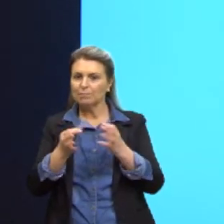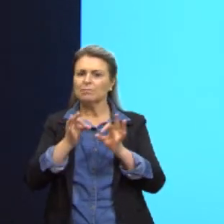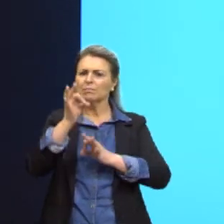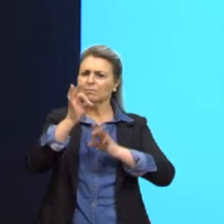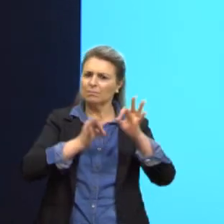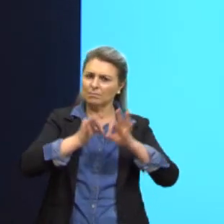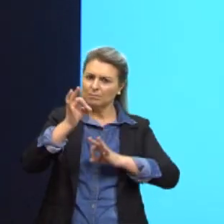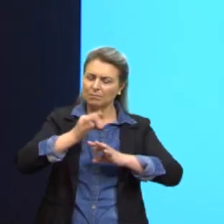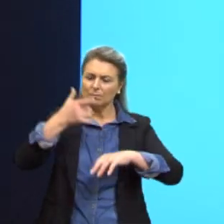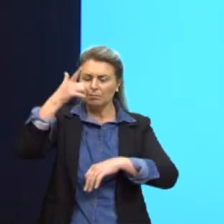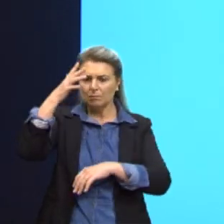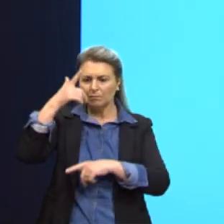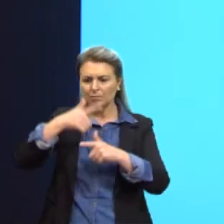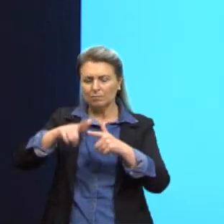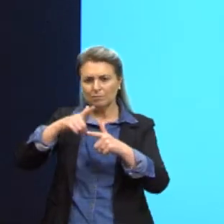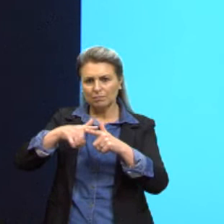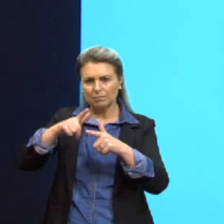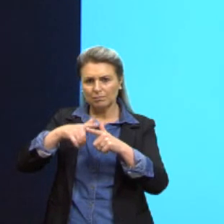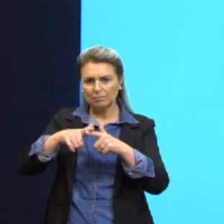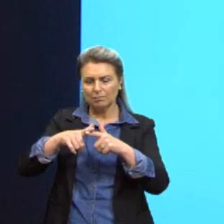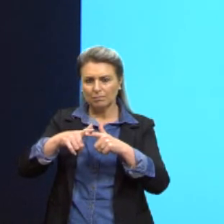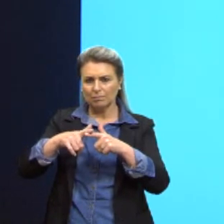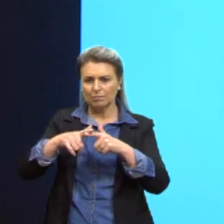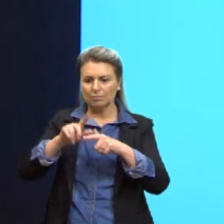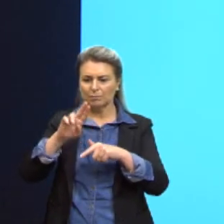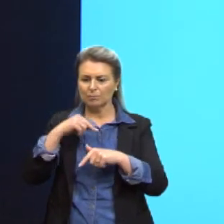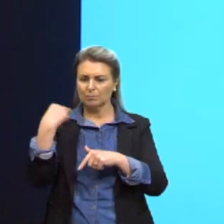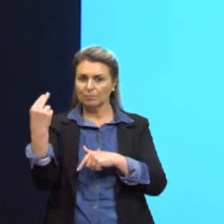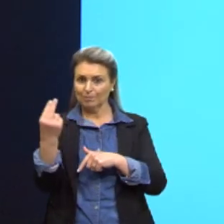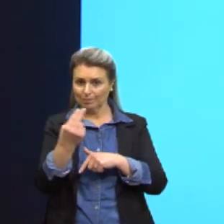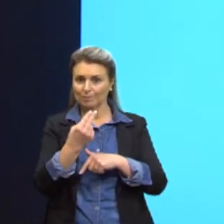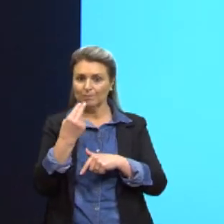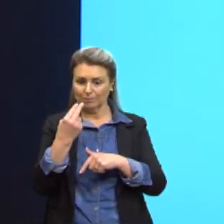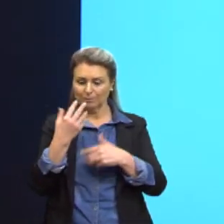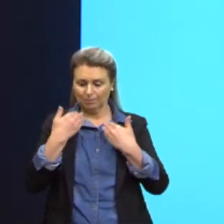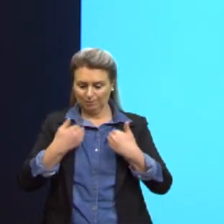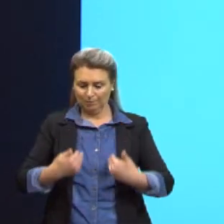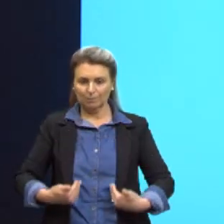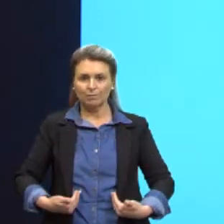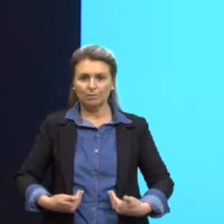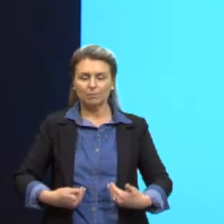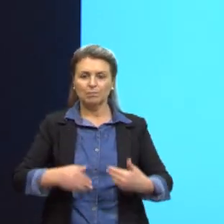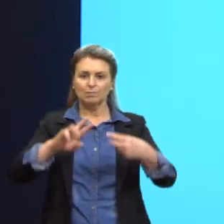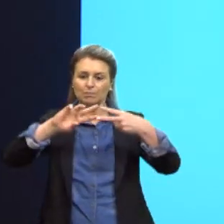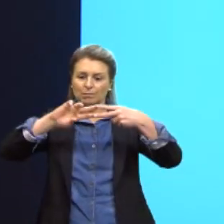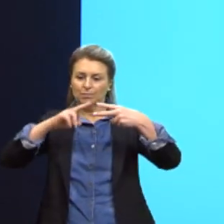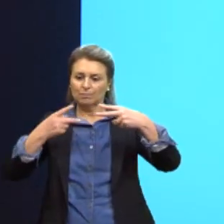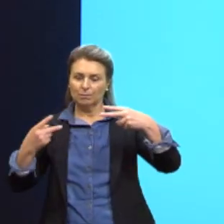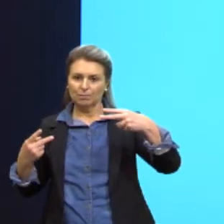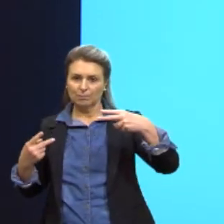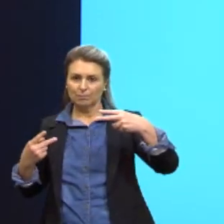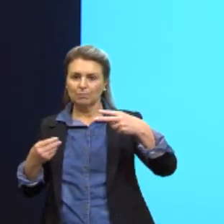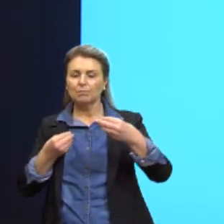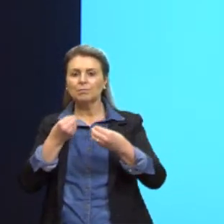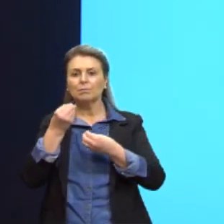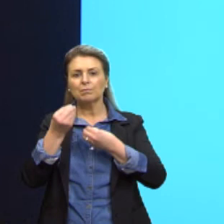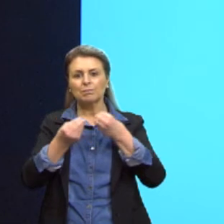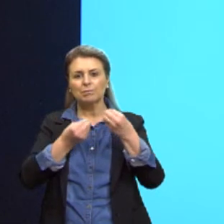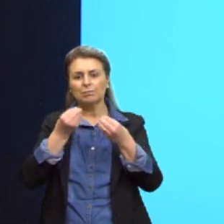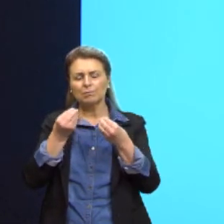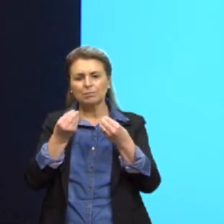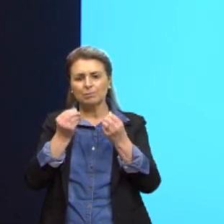problemas nos nossos genes, tá? Então, como acontece isso? Nós temos